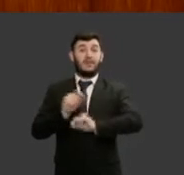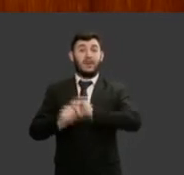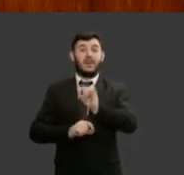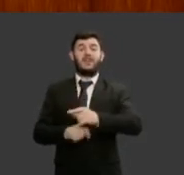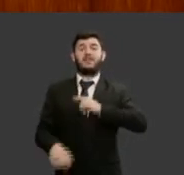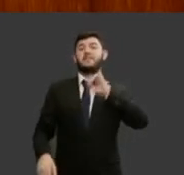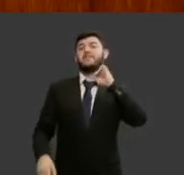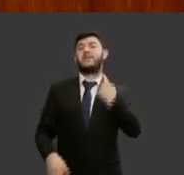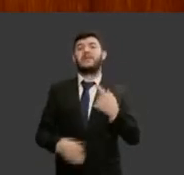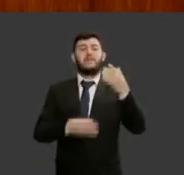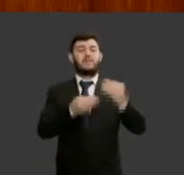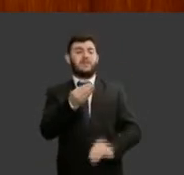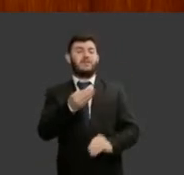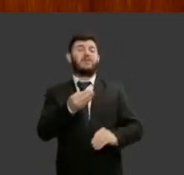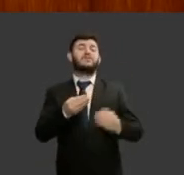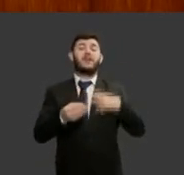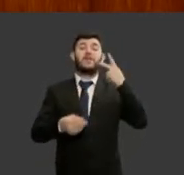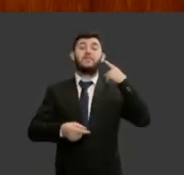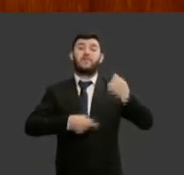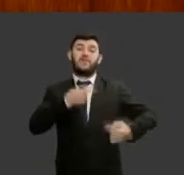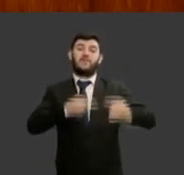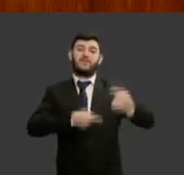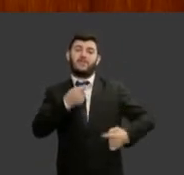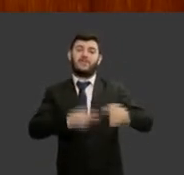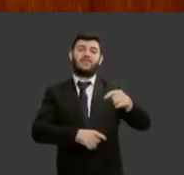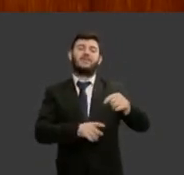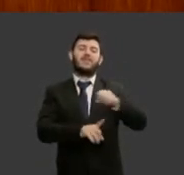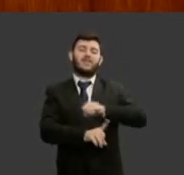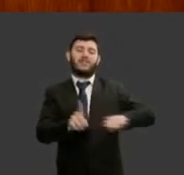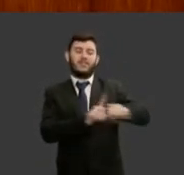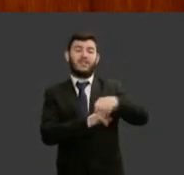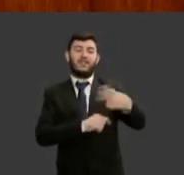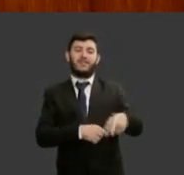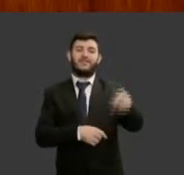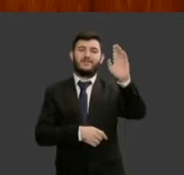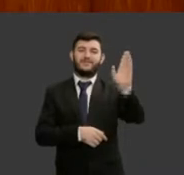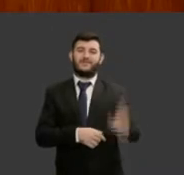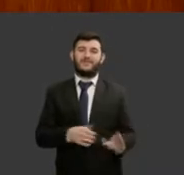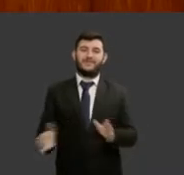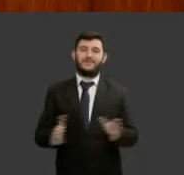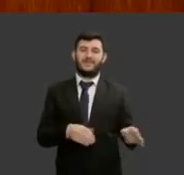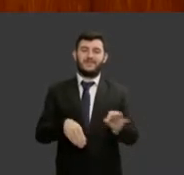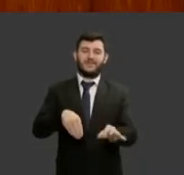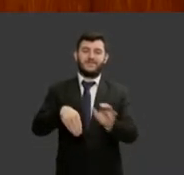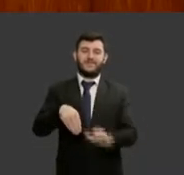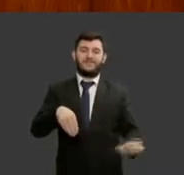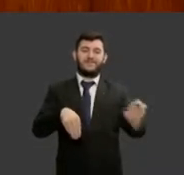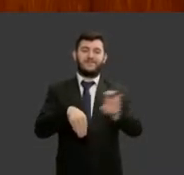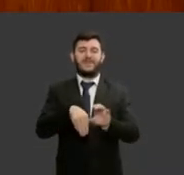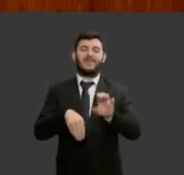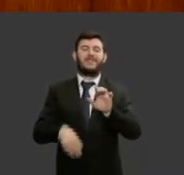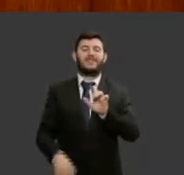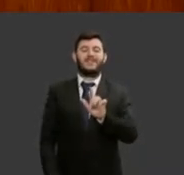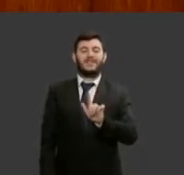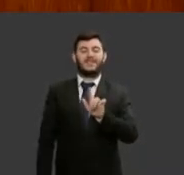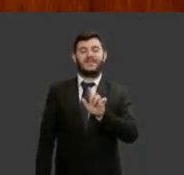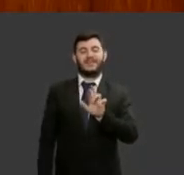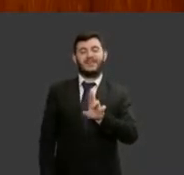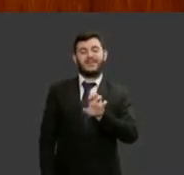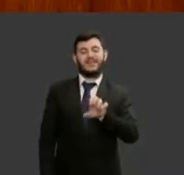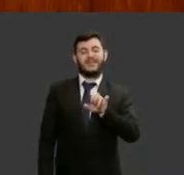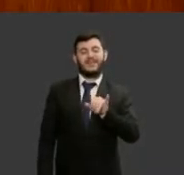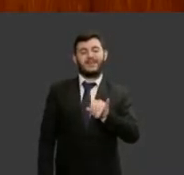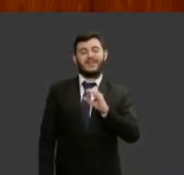empresariais do país a ministra Grace Mendonça naquela oportunidade também foi a primeira mulher